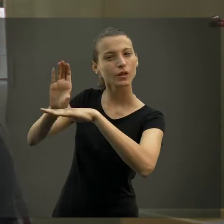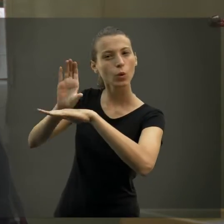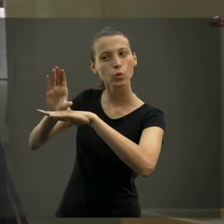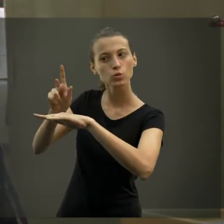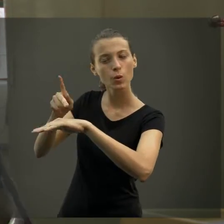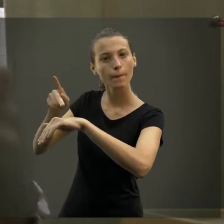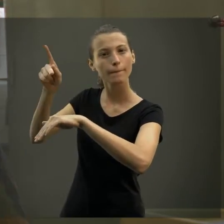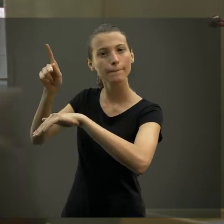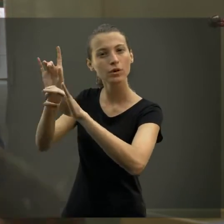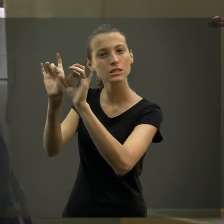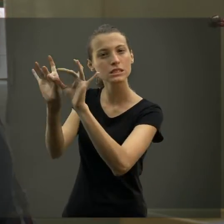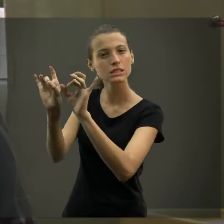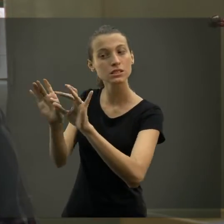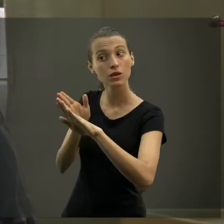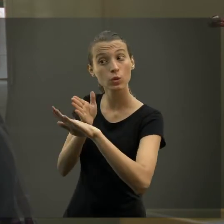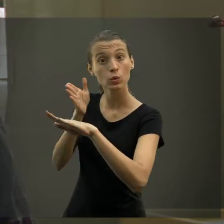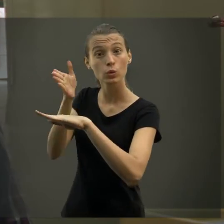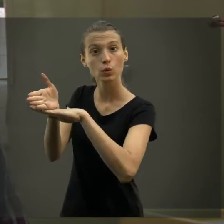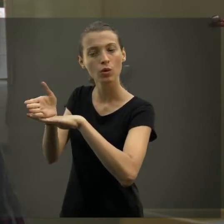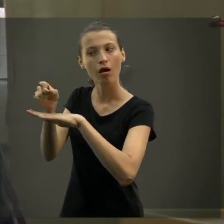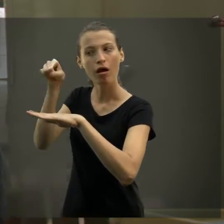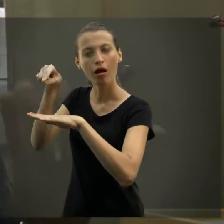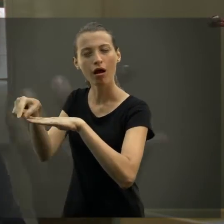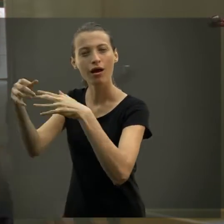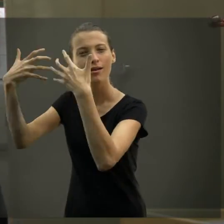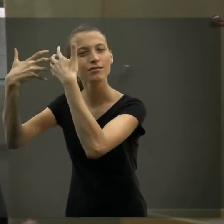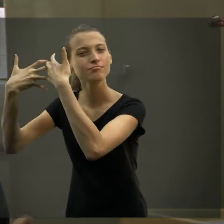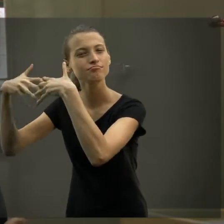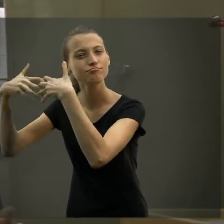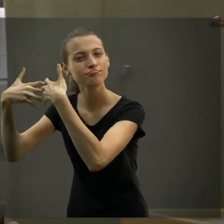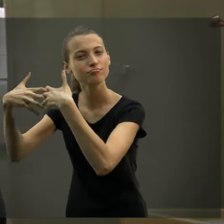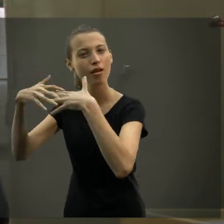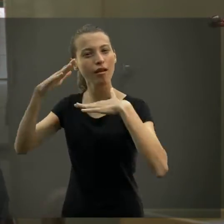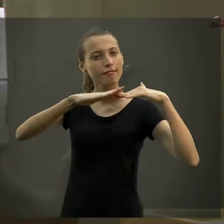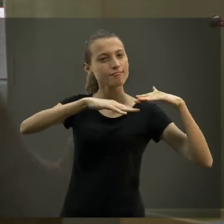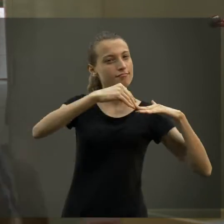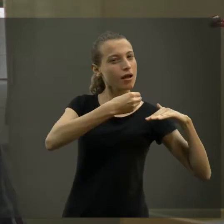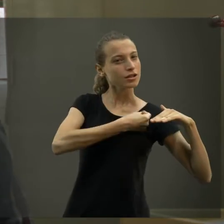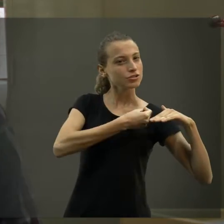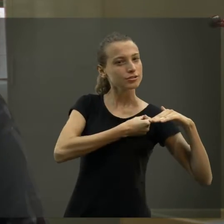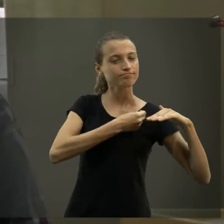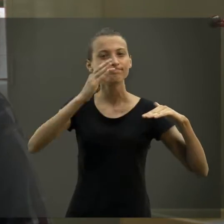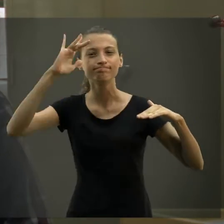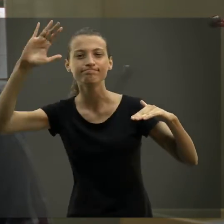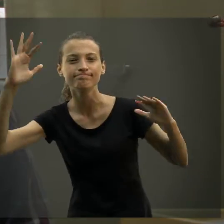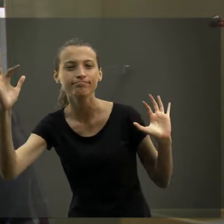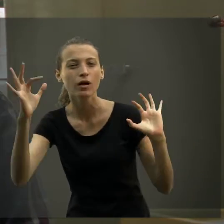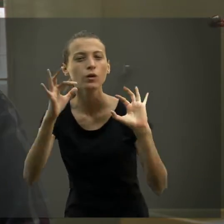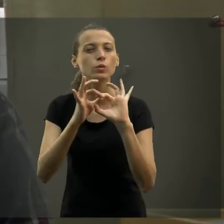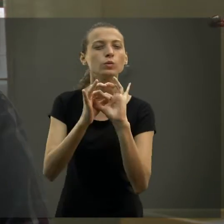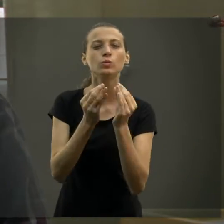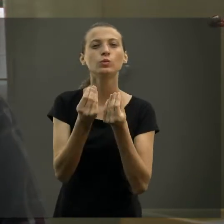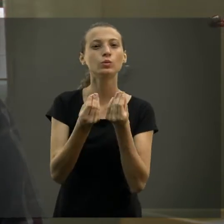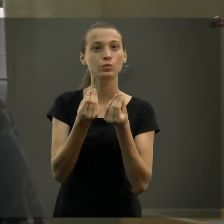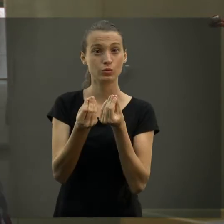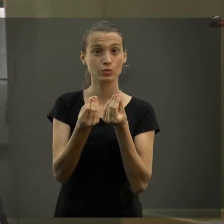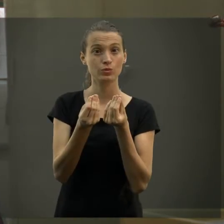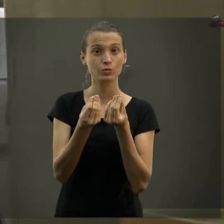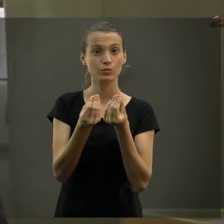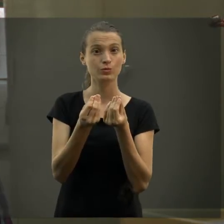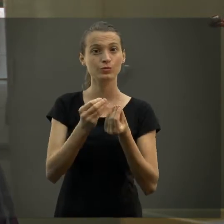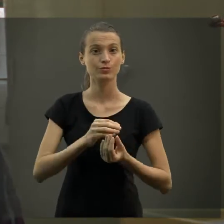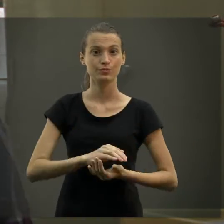formação, ressignificaram esse saber permeado pela prática a partir de um curso de especialização lá do Censo.